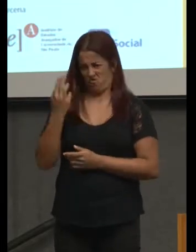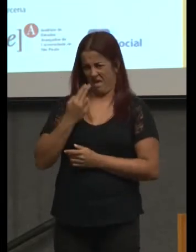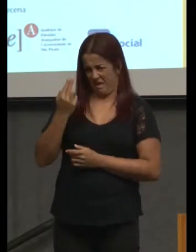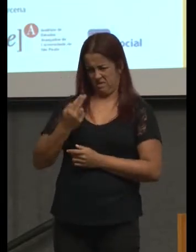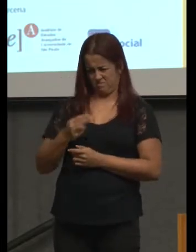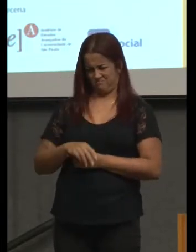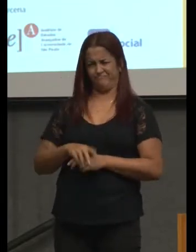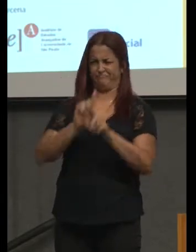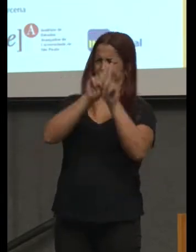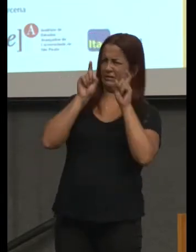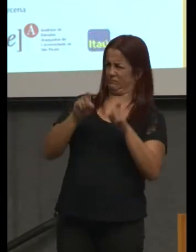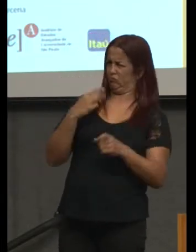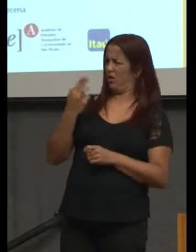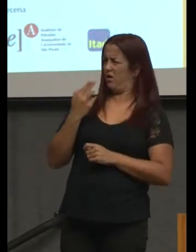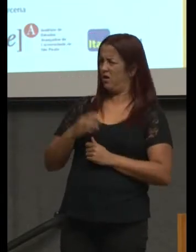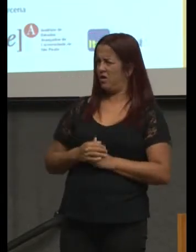dá?